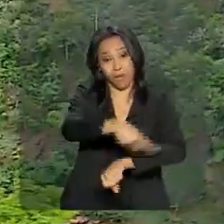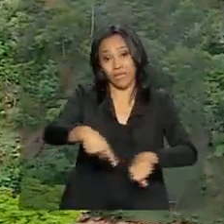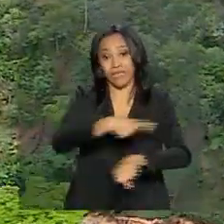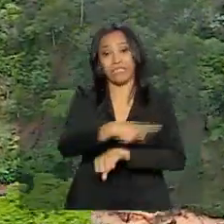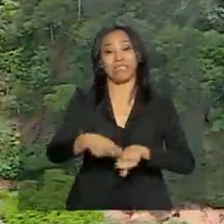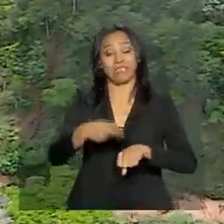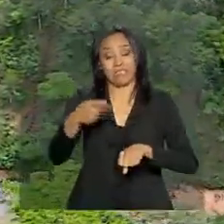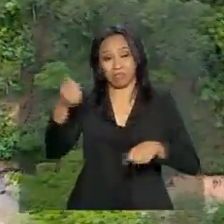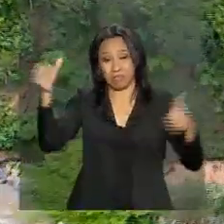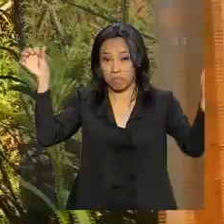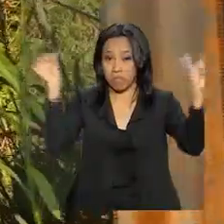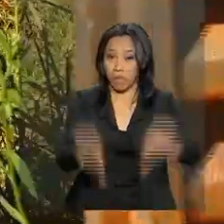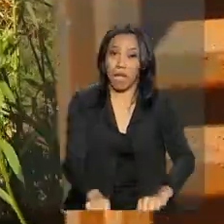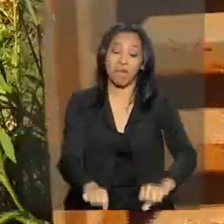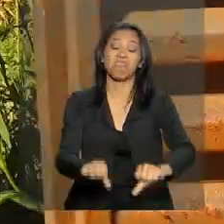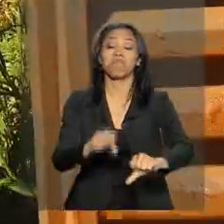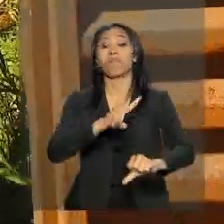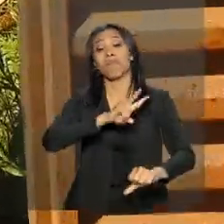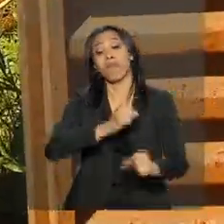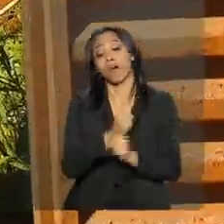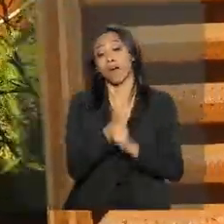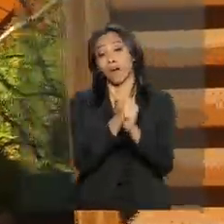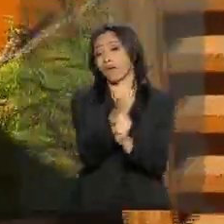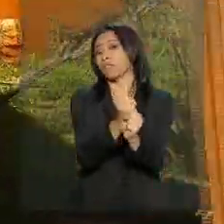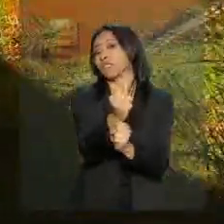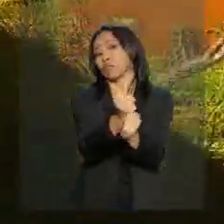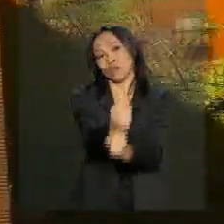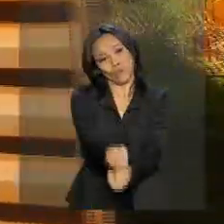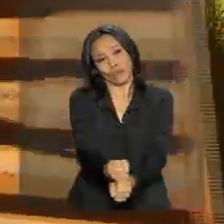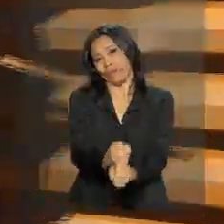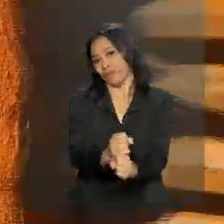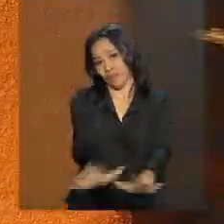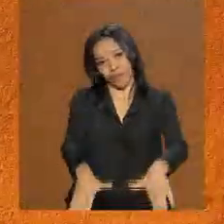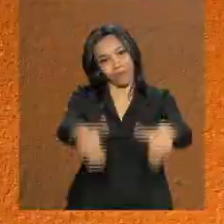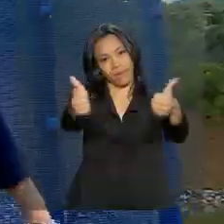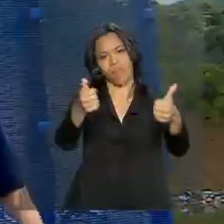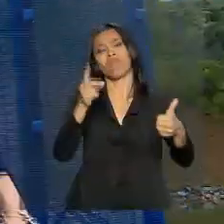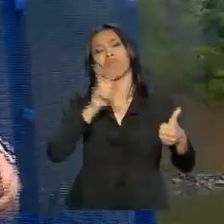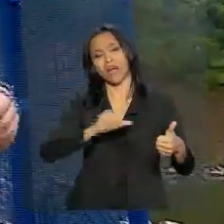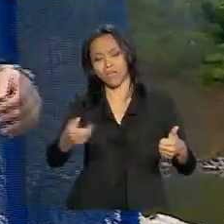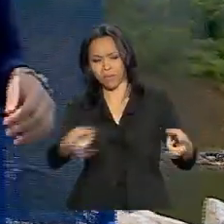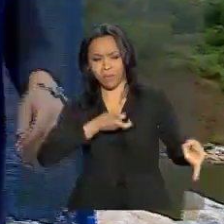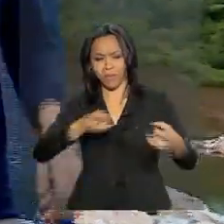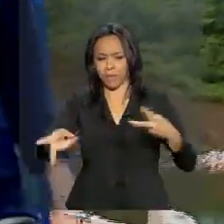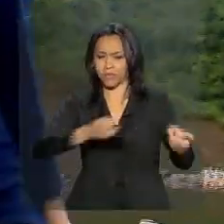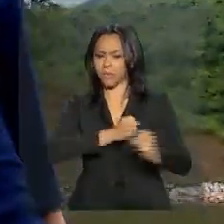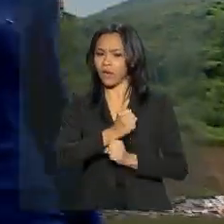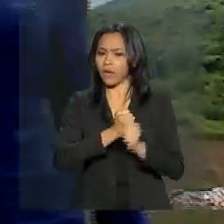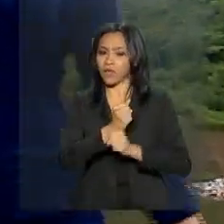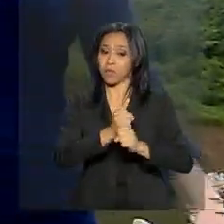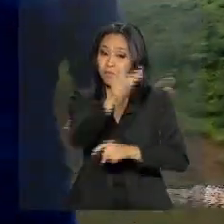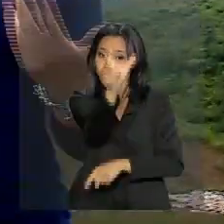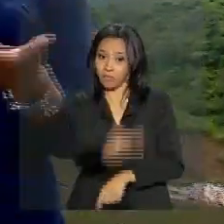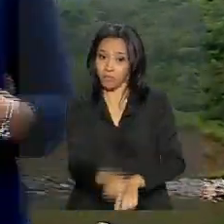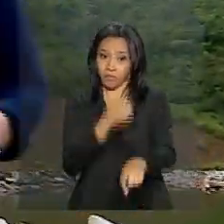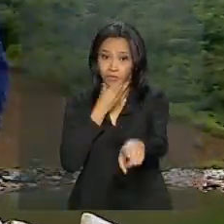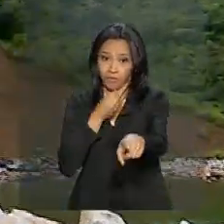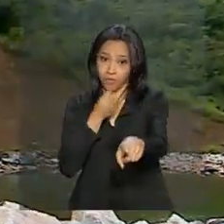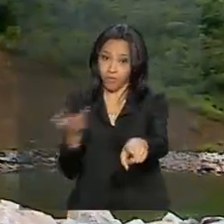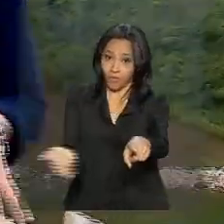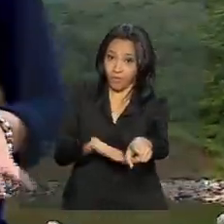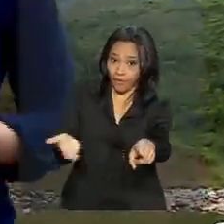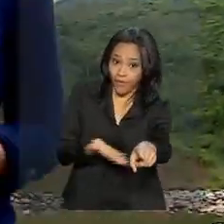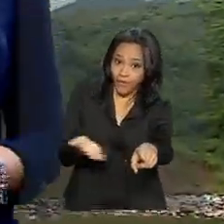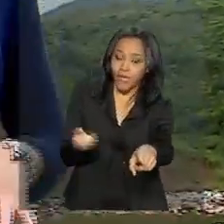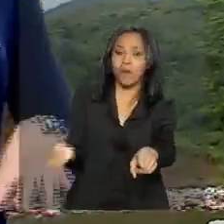ainda vai levar anos. Efeitos dos impactos ainda serão identificados. Mas para Anderson, o trabalho agora